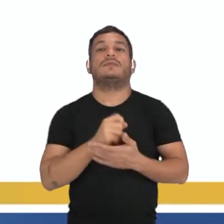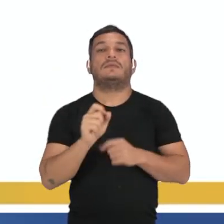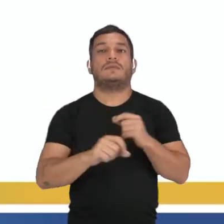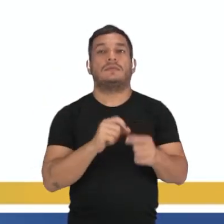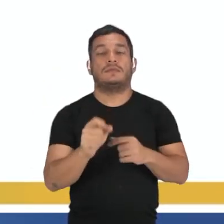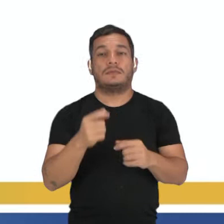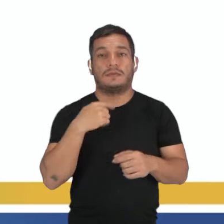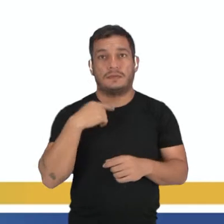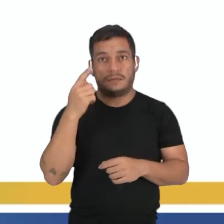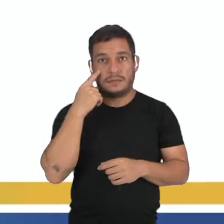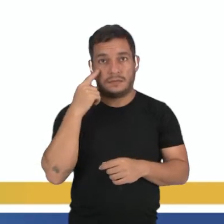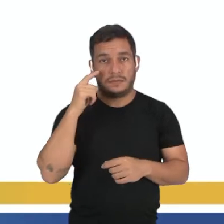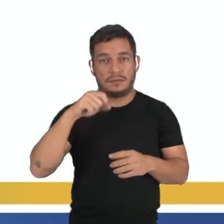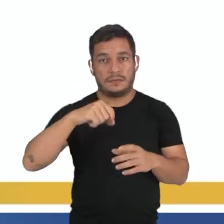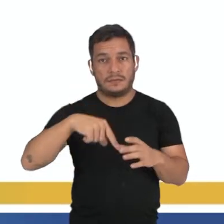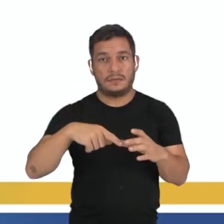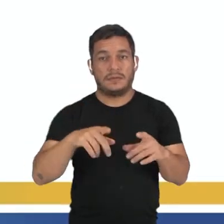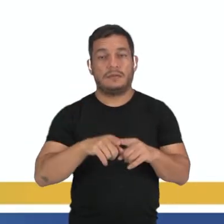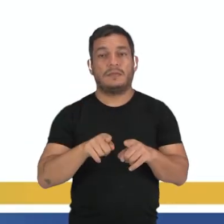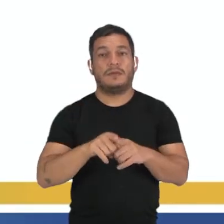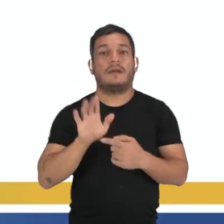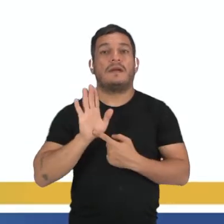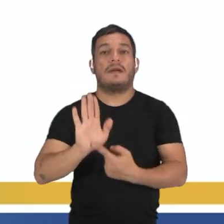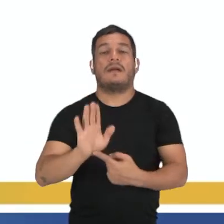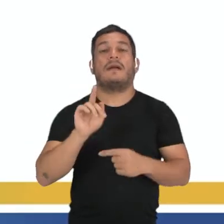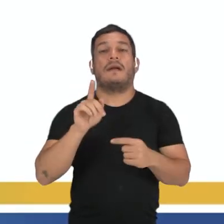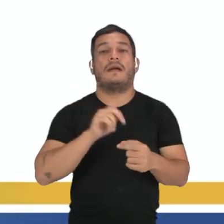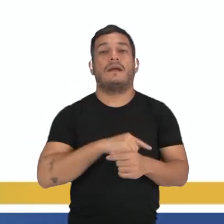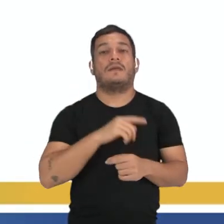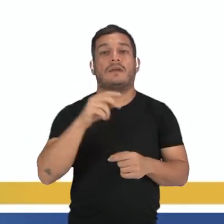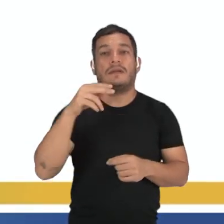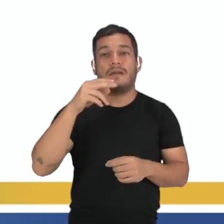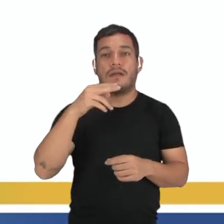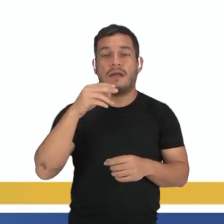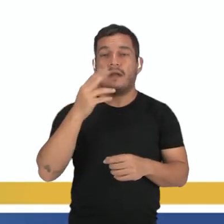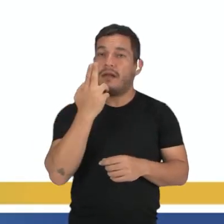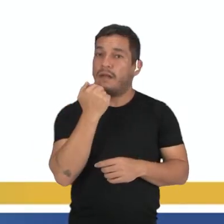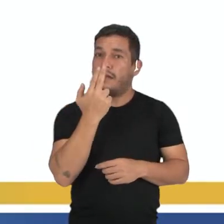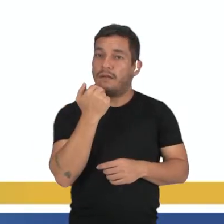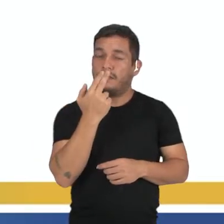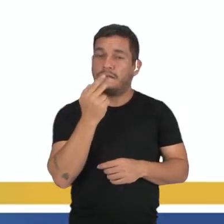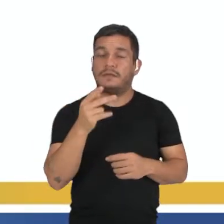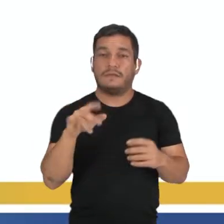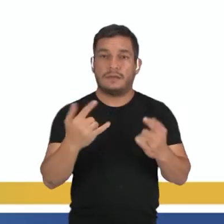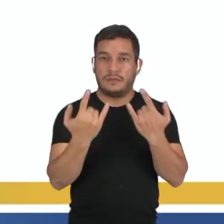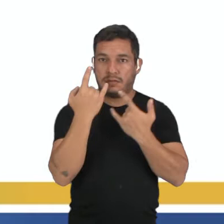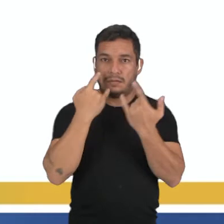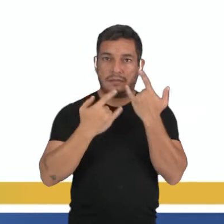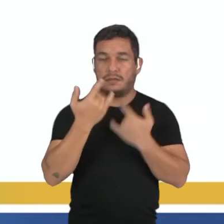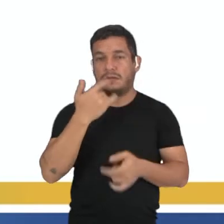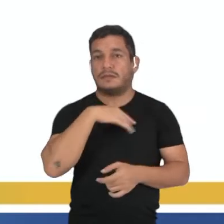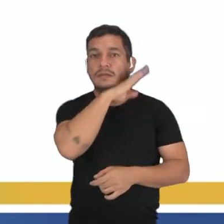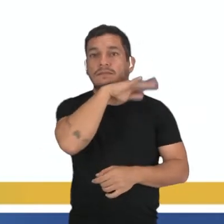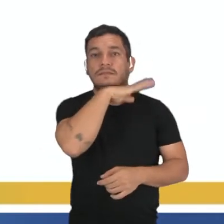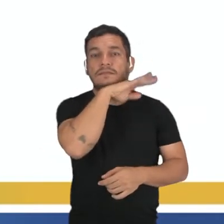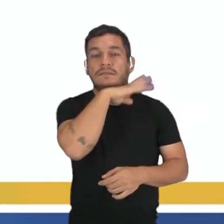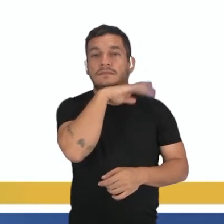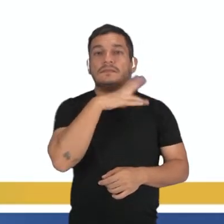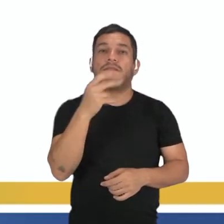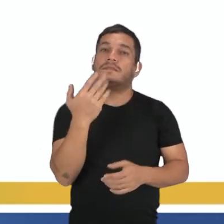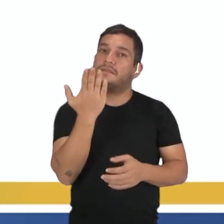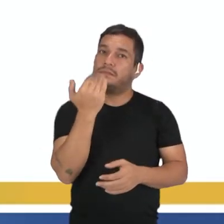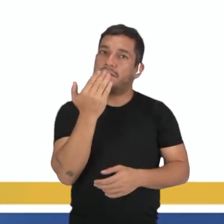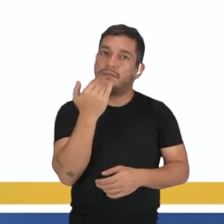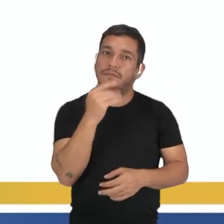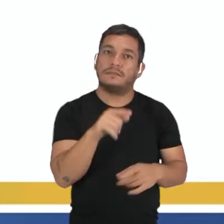dispersão de sementes, porque eles apresentam uma reserva nutritiva que vai acabar atraindo os animais. E conforme os animais vão se